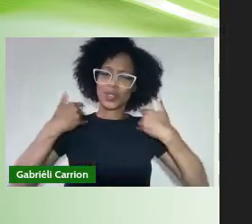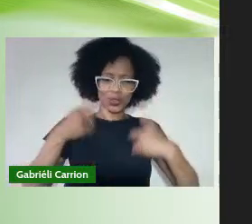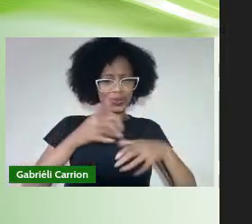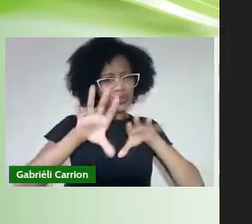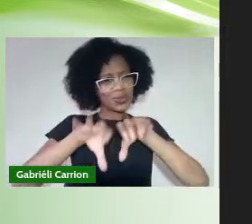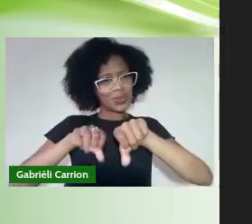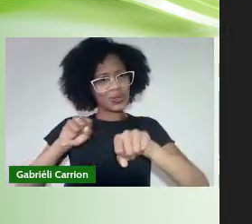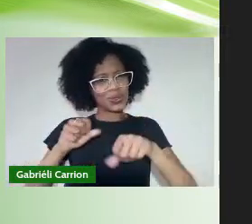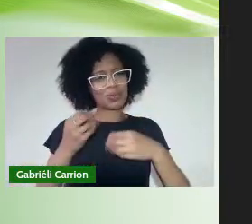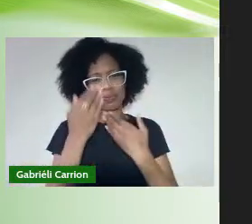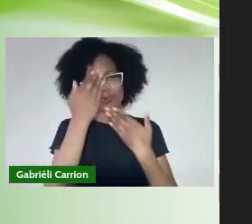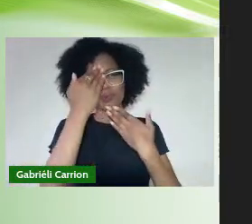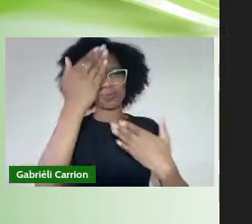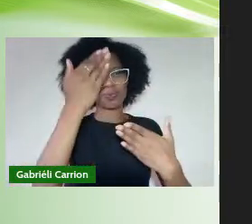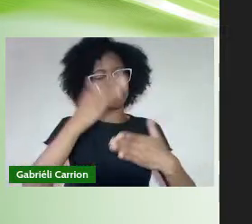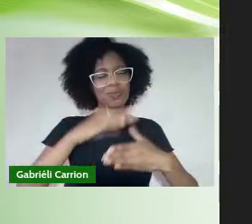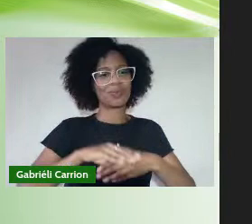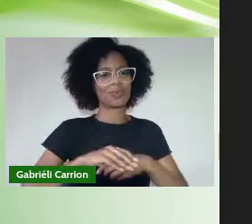Obrigada.